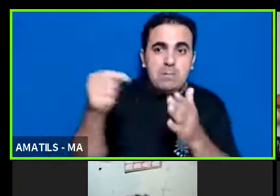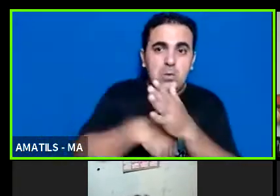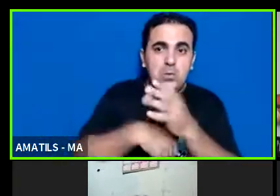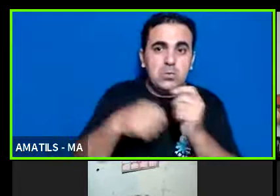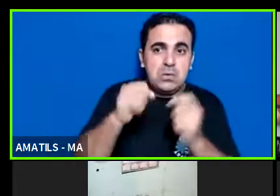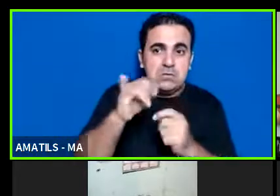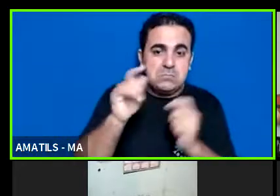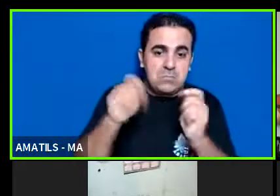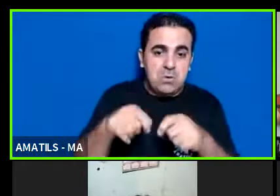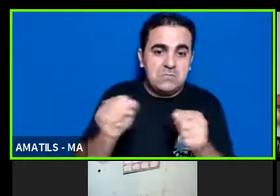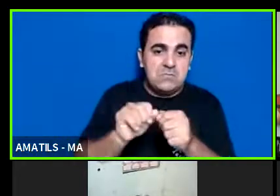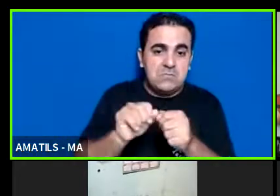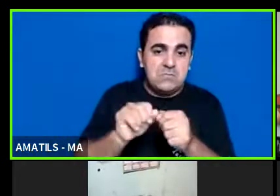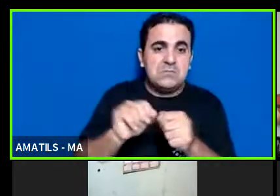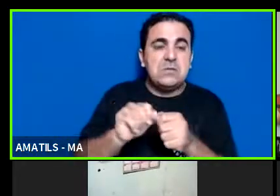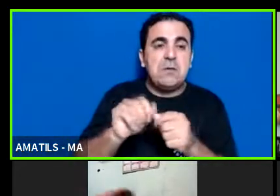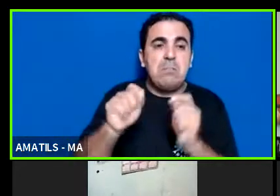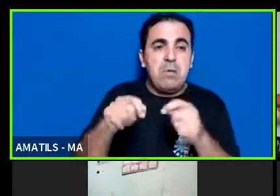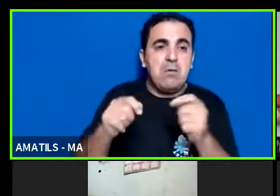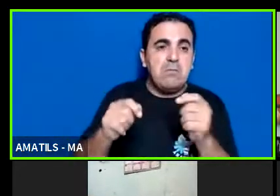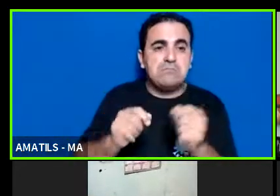a ser feita fiquem à vontade